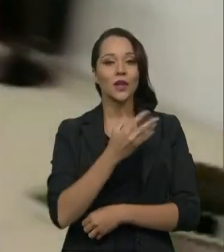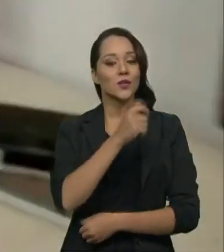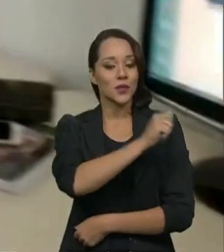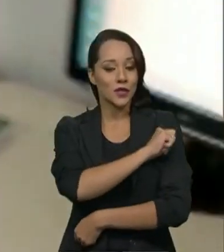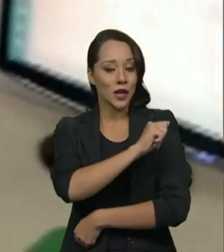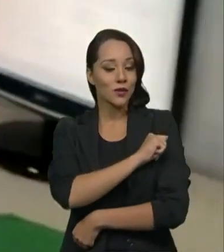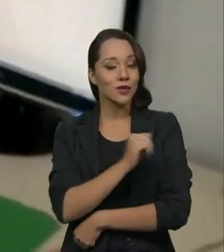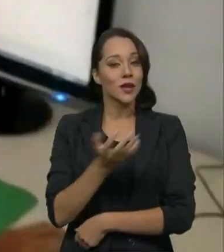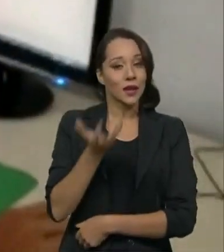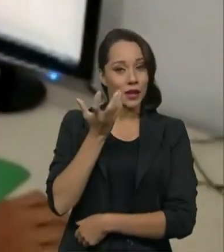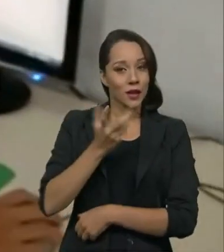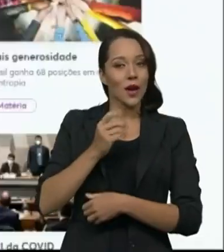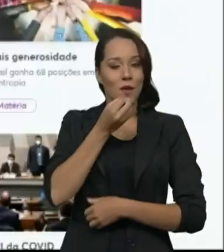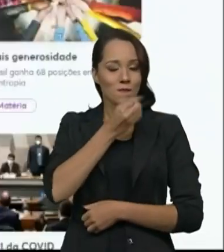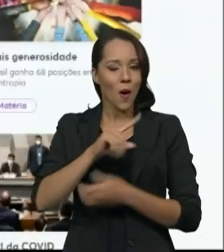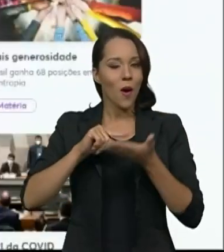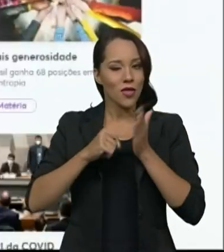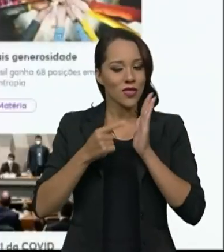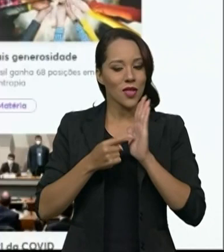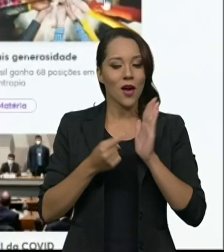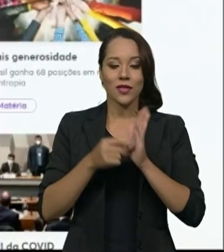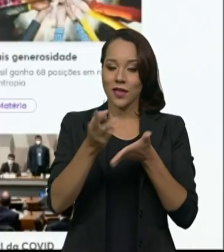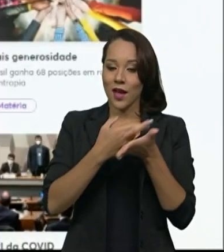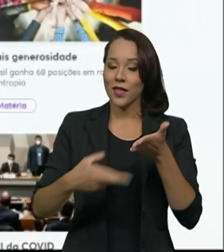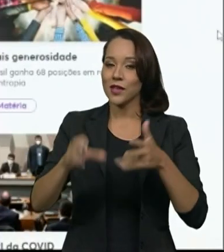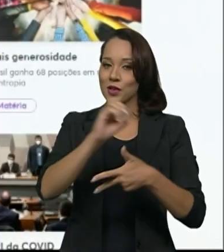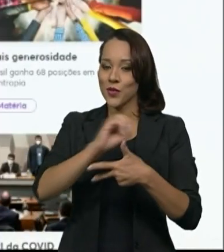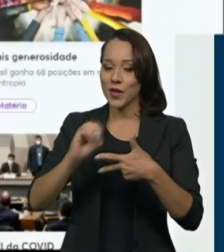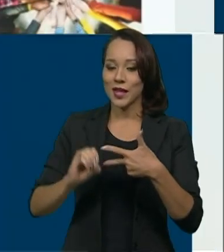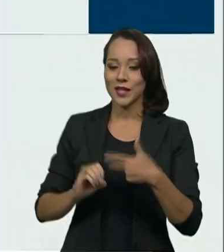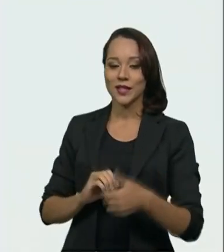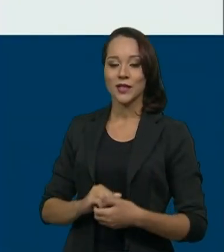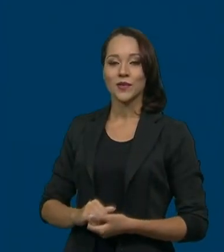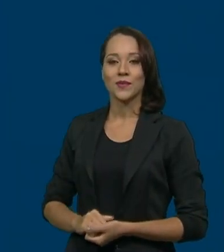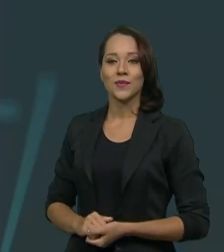estudantes que desejam tirar uma boa nota na redação do Enem.